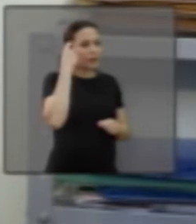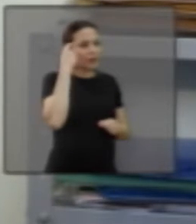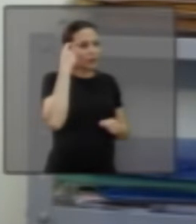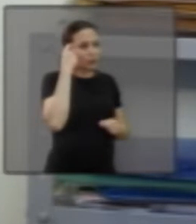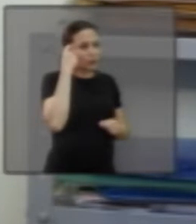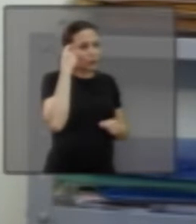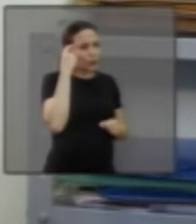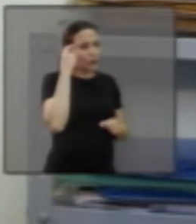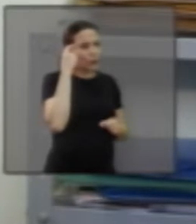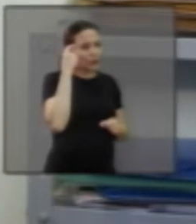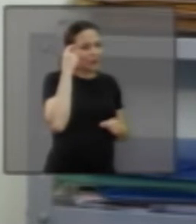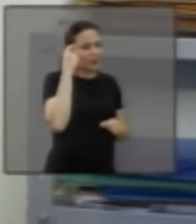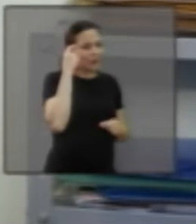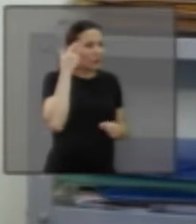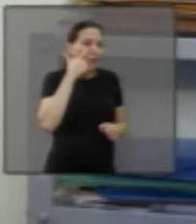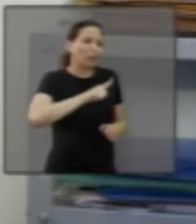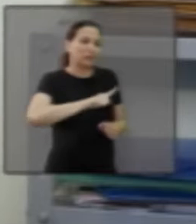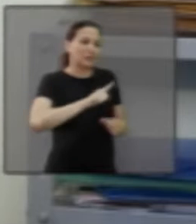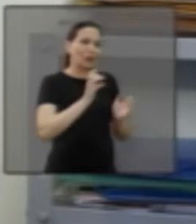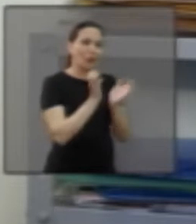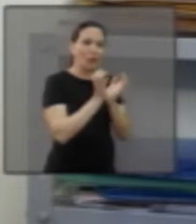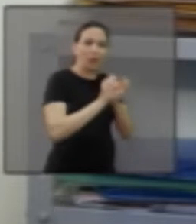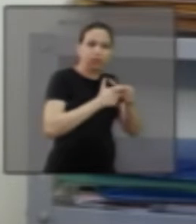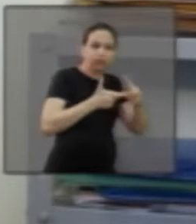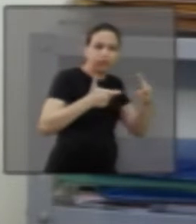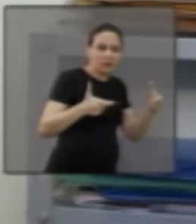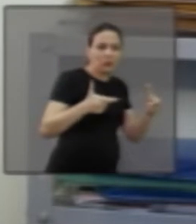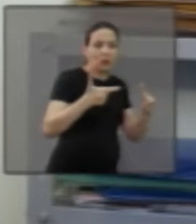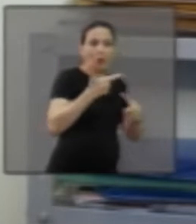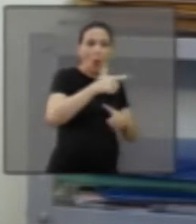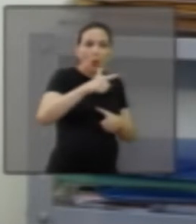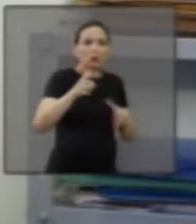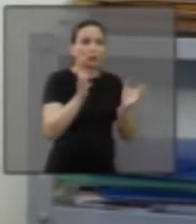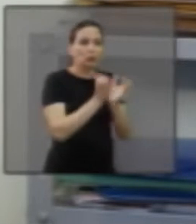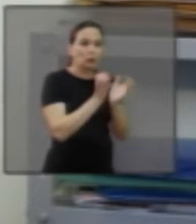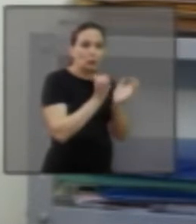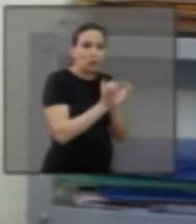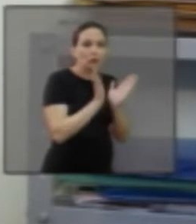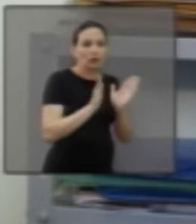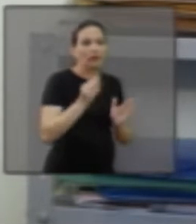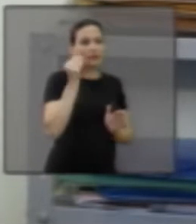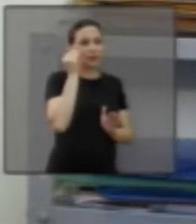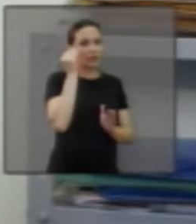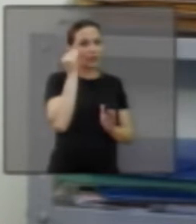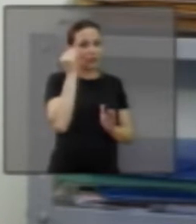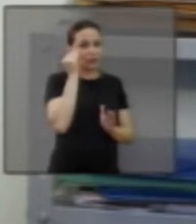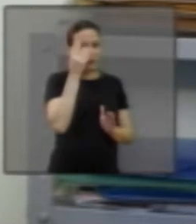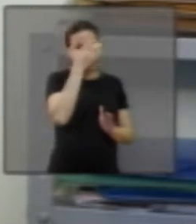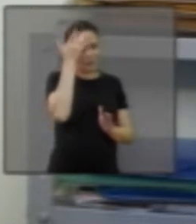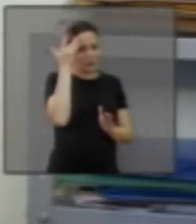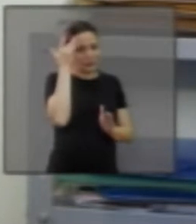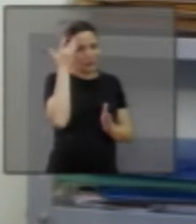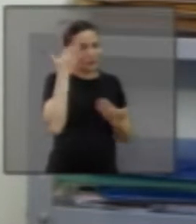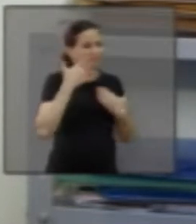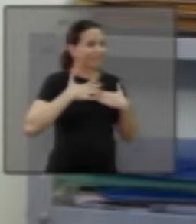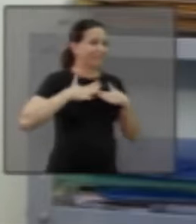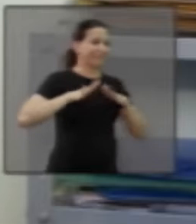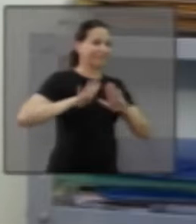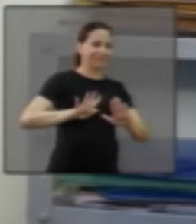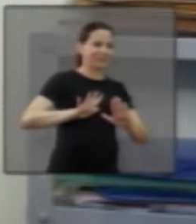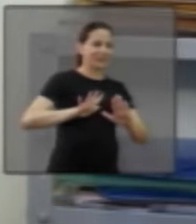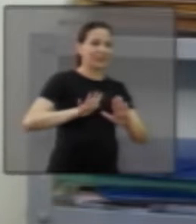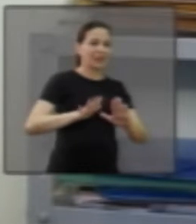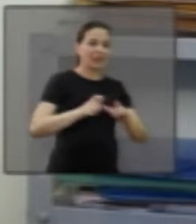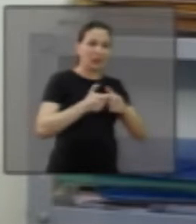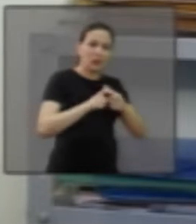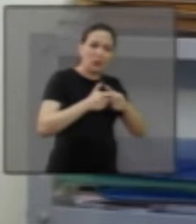pensou que, de repente, não fosse dar certo, porque já tentaram vários outros grupos aqui, e o pessoal não mostrou muito